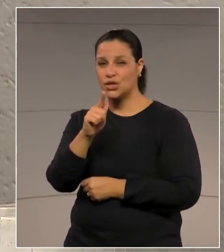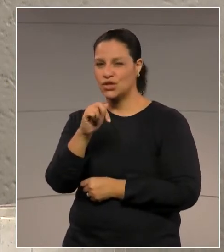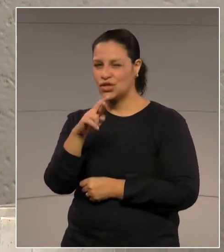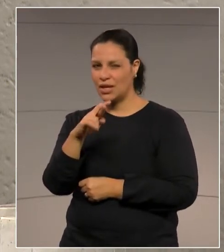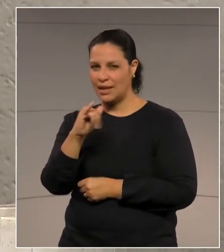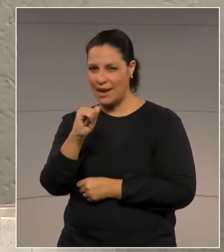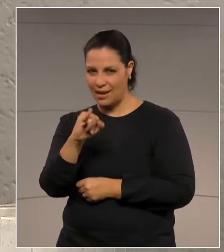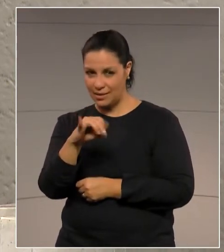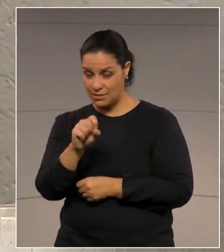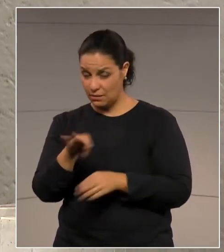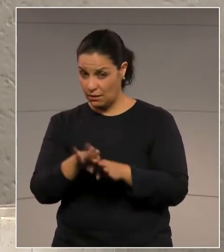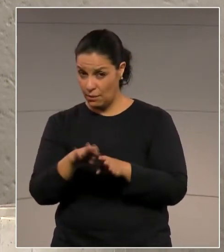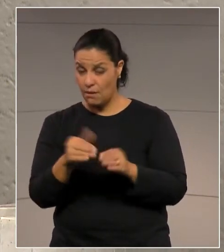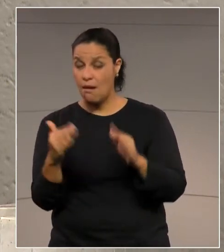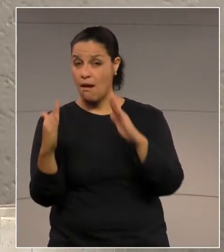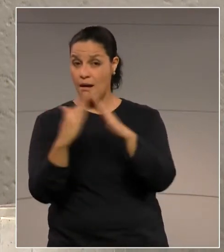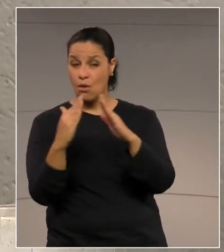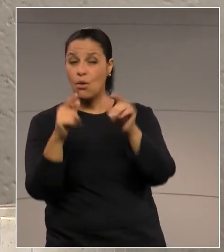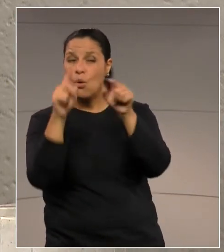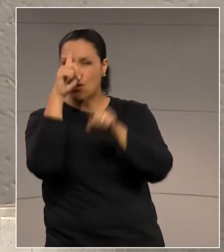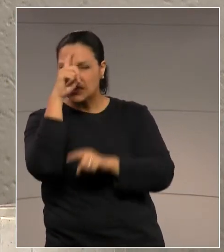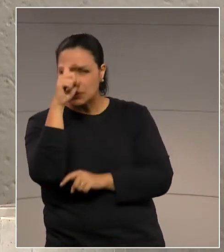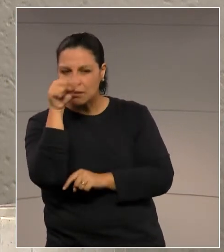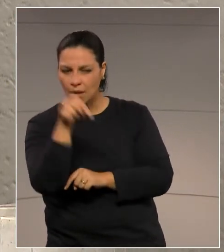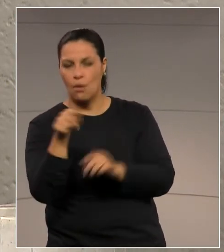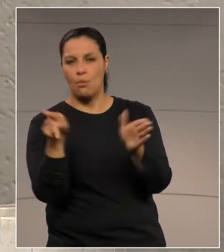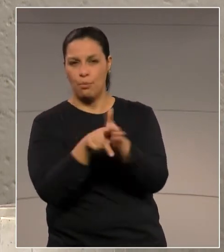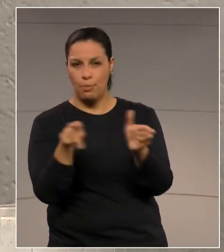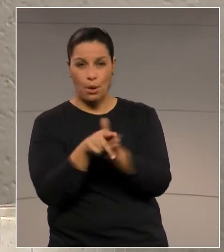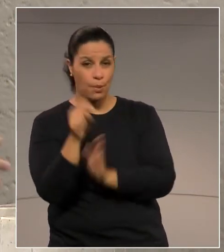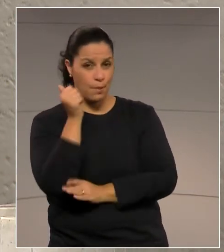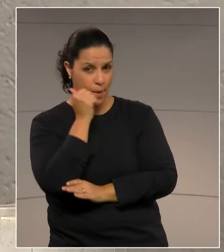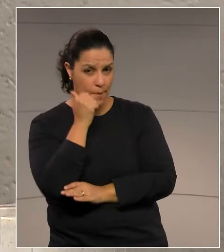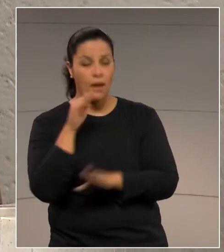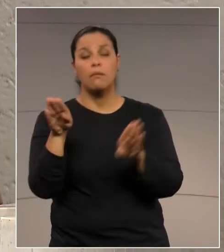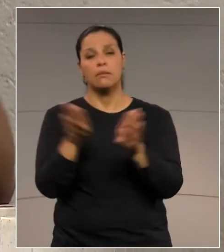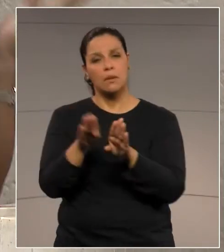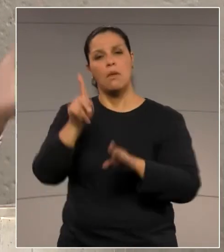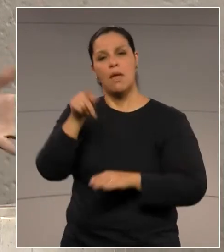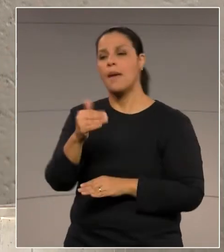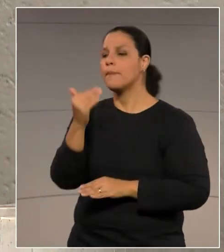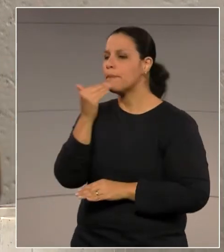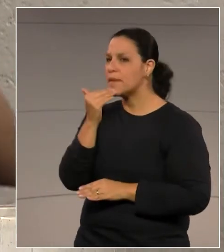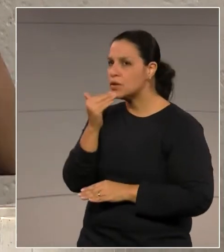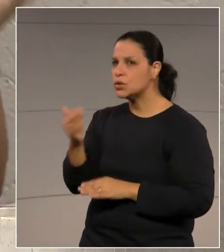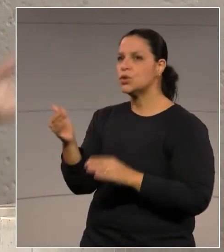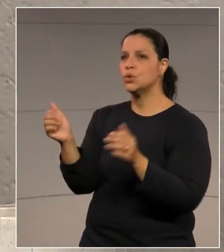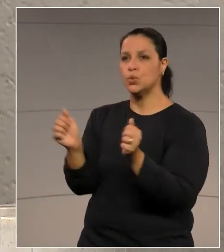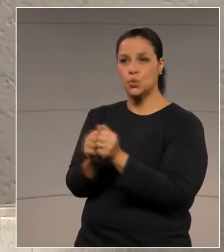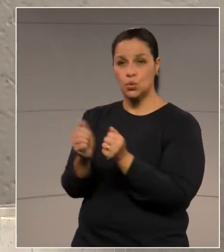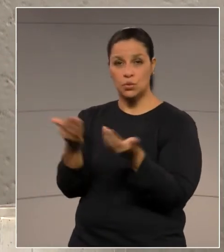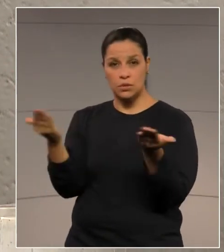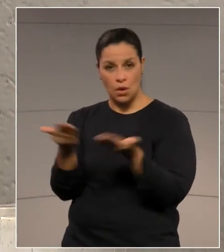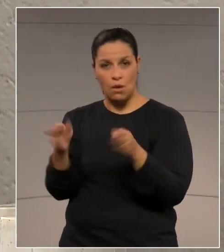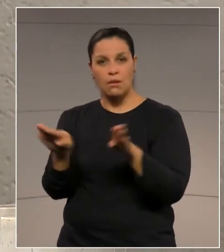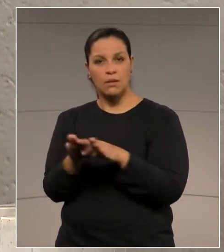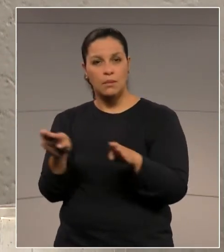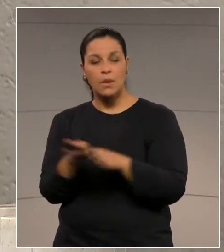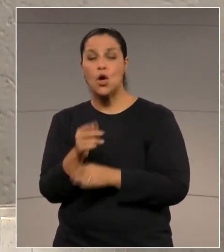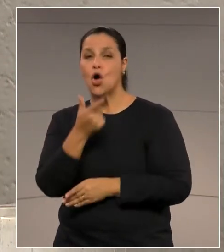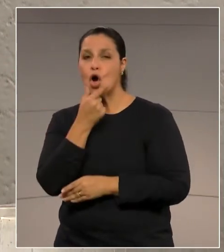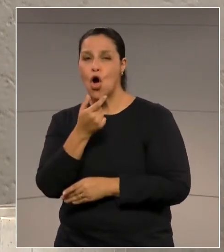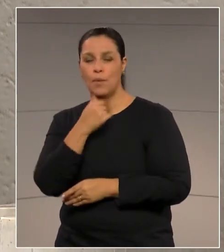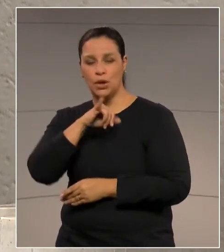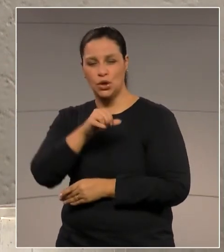foi um pedido também do, então, apenas radialista e apresentador Jocelito,